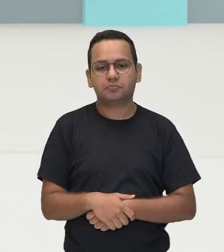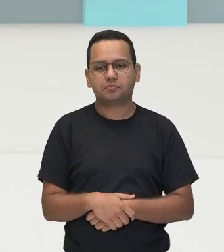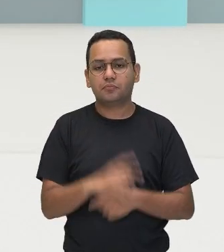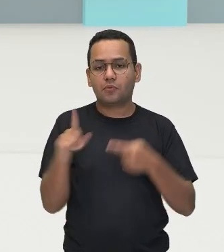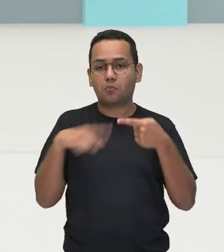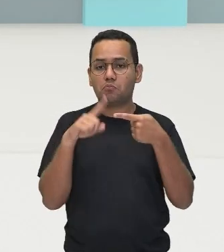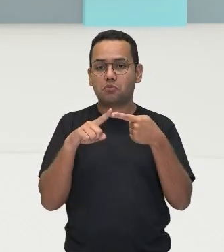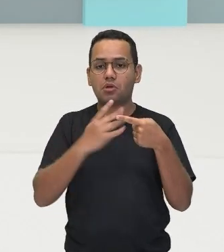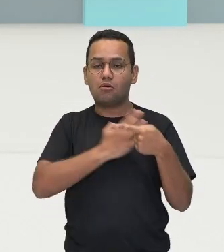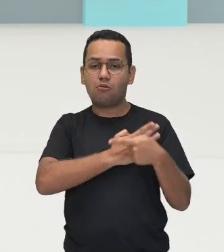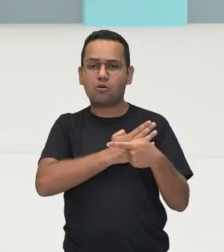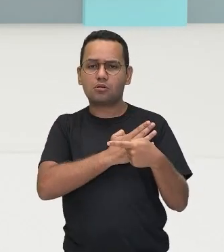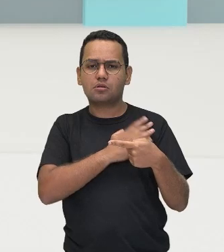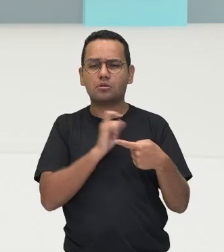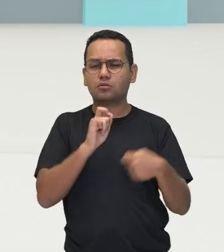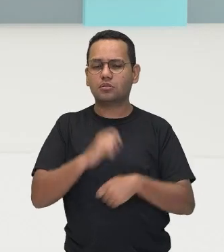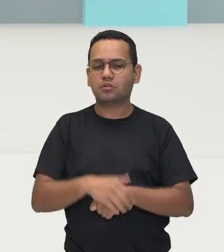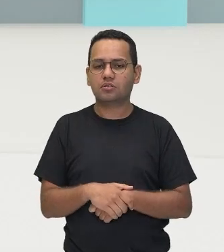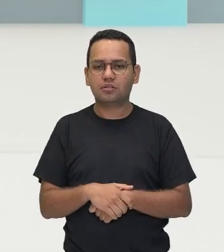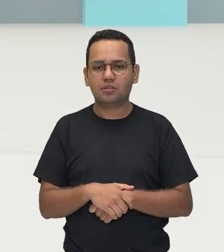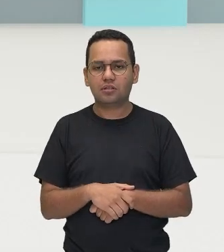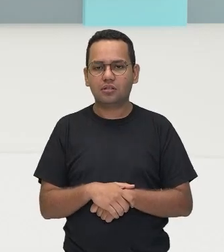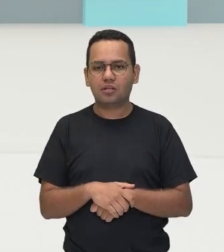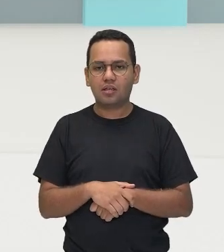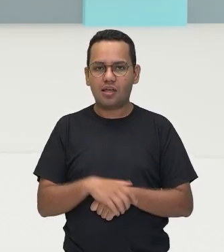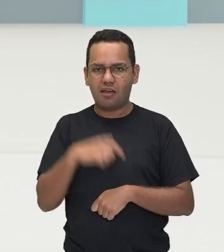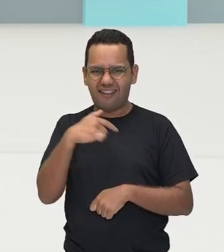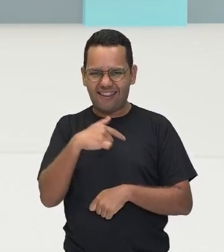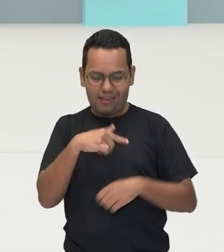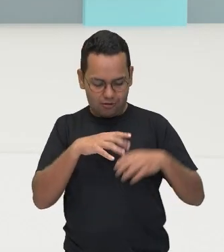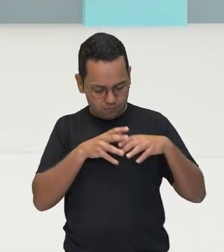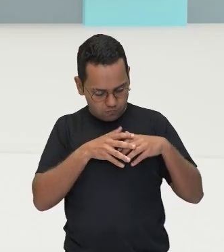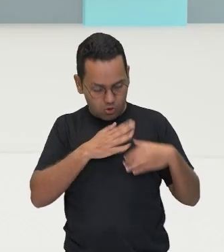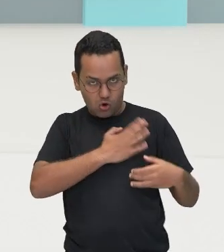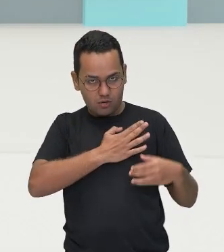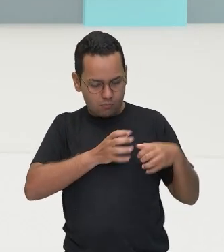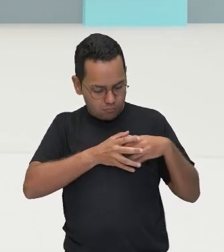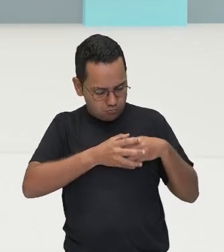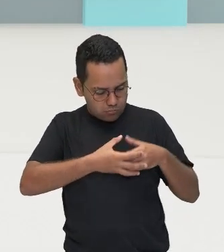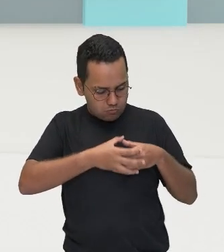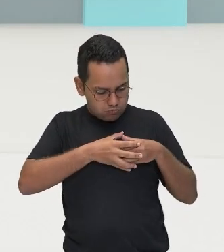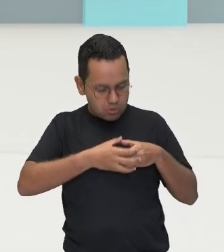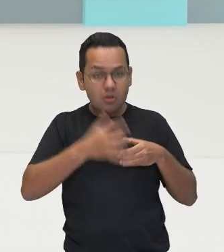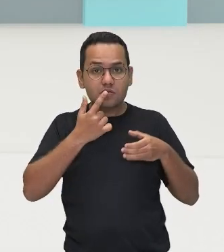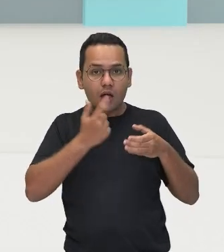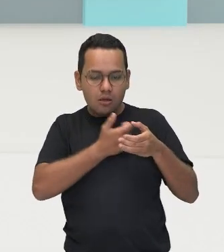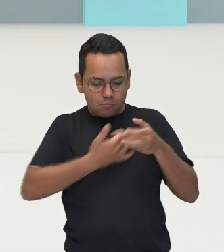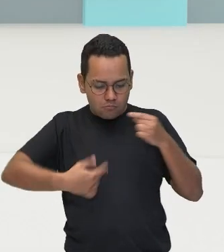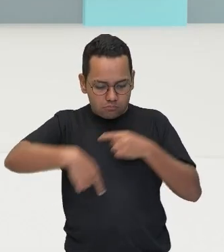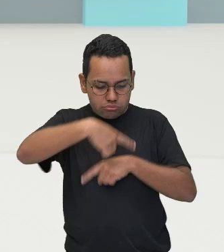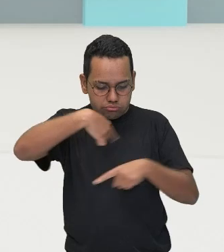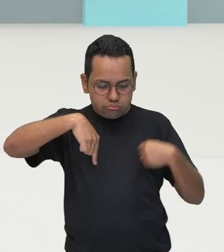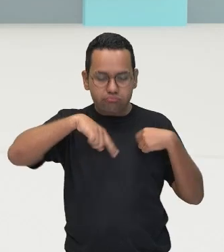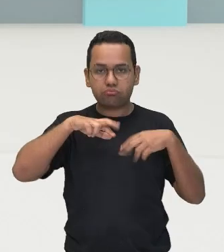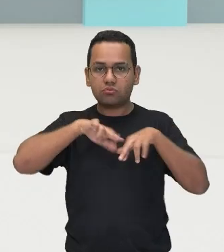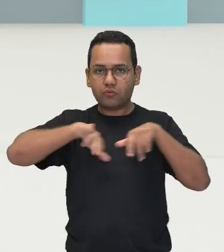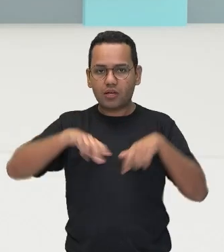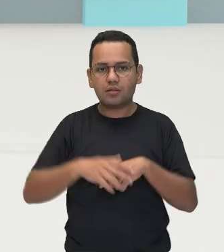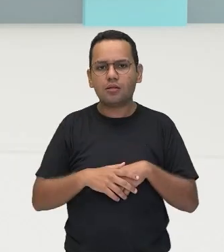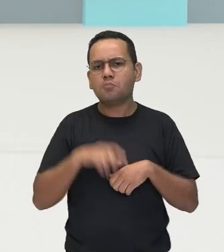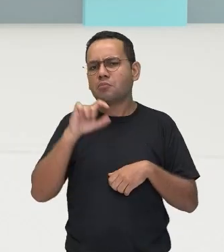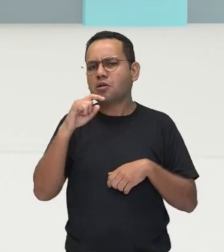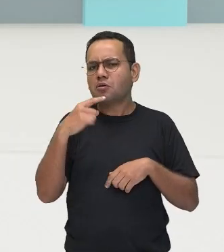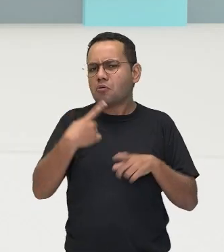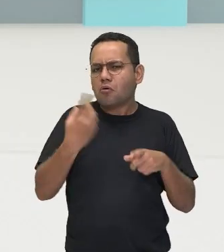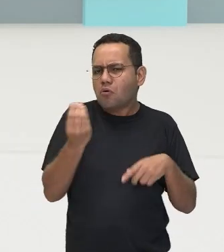coração, o coração quem é? É a bomba, é ele que bombeia, né? Mas como é que ele faz isso? Através de um choque que ele leva ali,